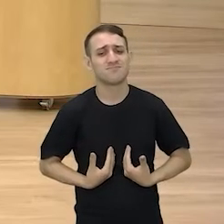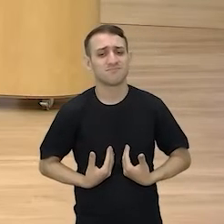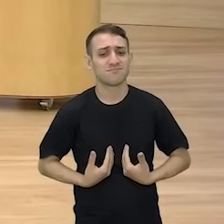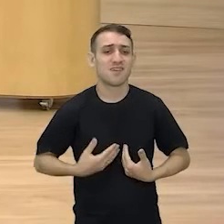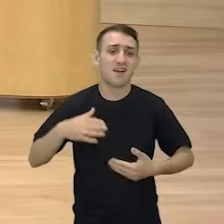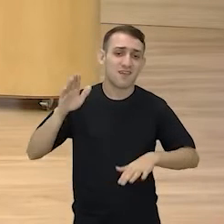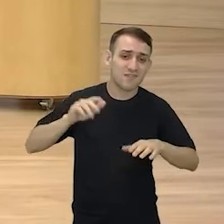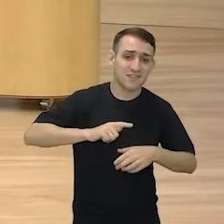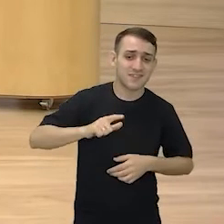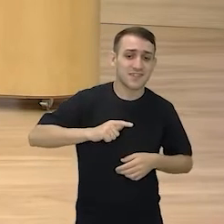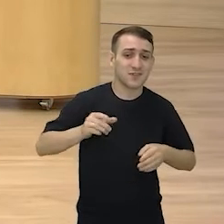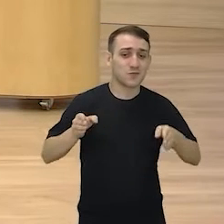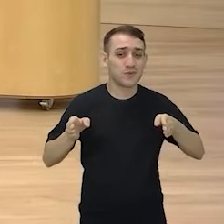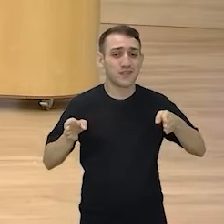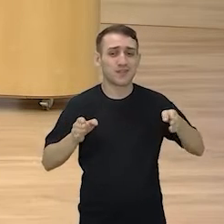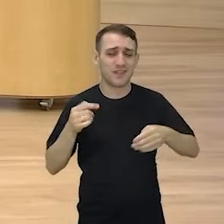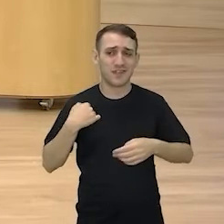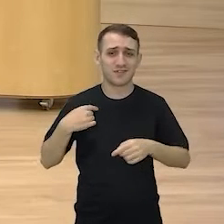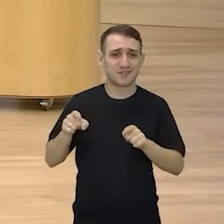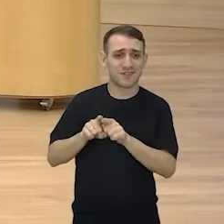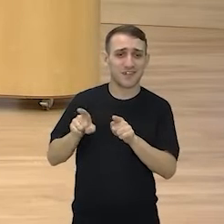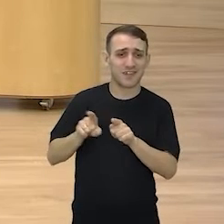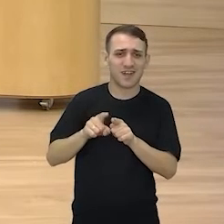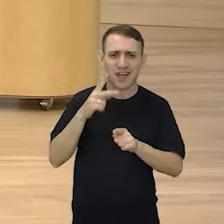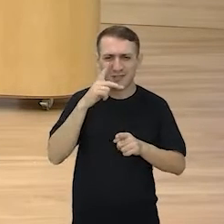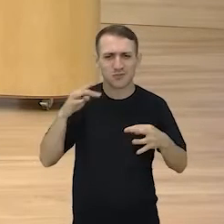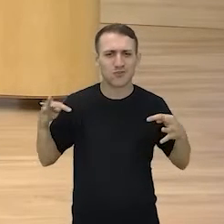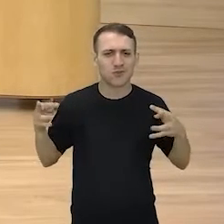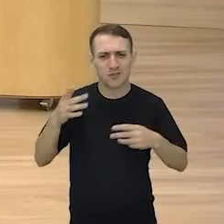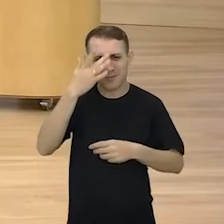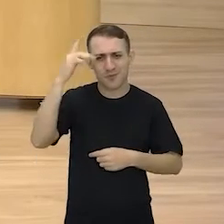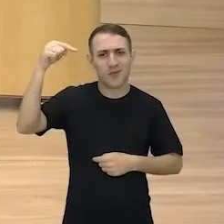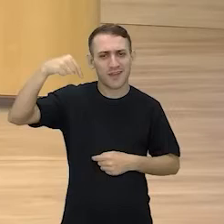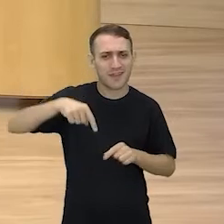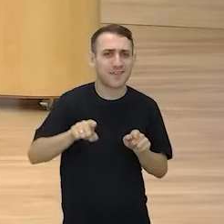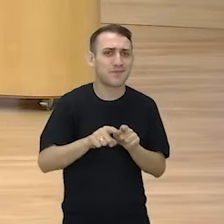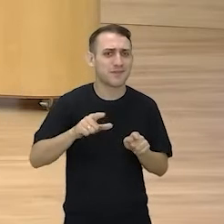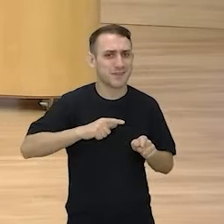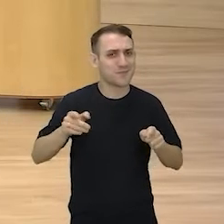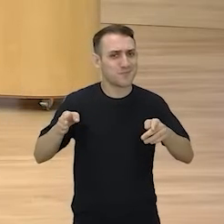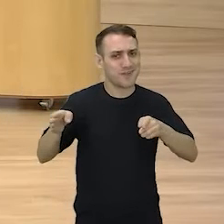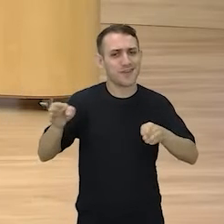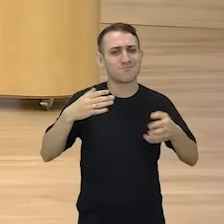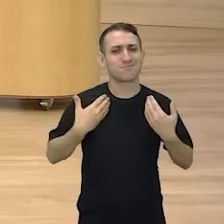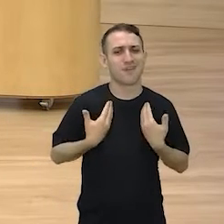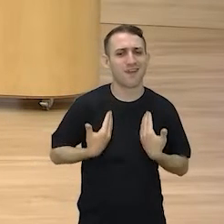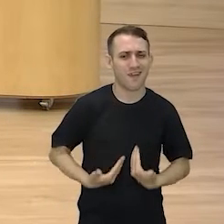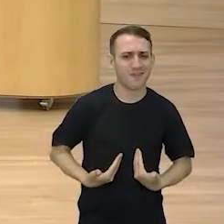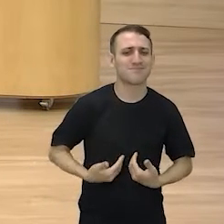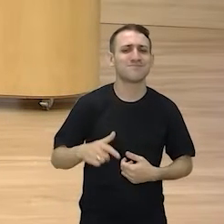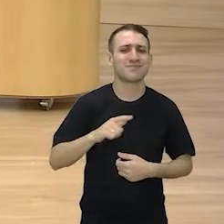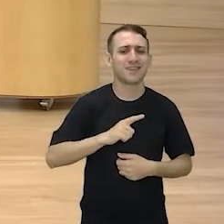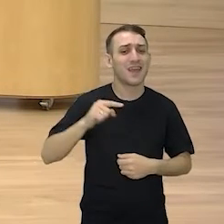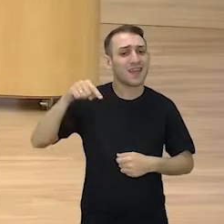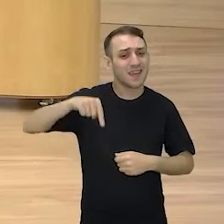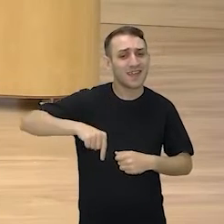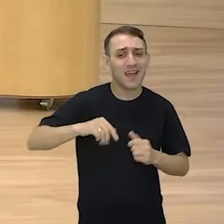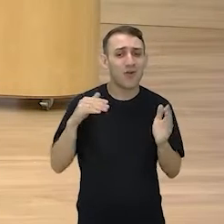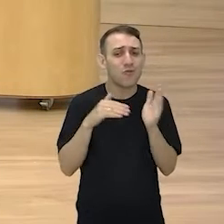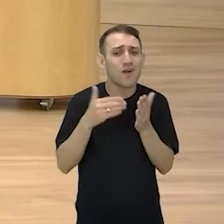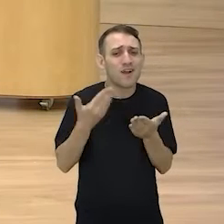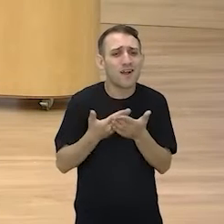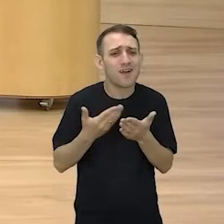Eu estou nessa fase aí. Eu também estou. E eu acho que a turminha lá do quinto ano também, viu? férias, né? Natal. Até aqui nas últimas aulas assim,